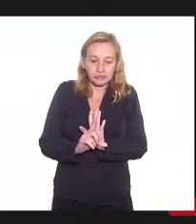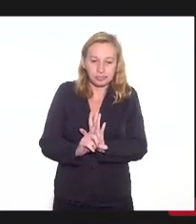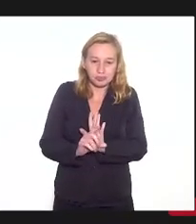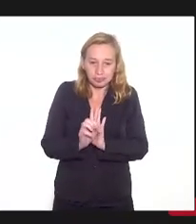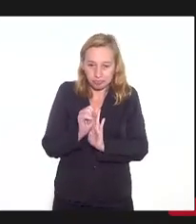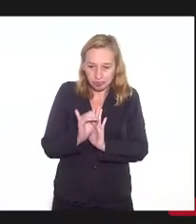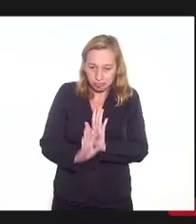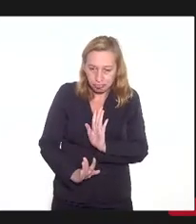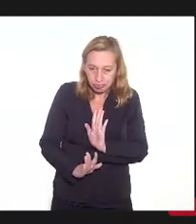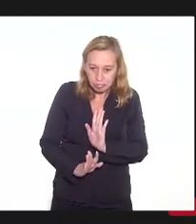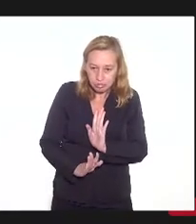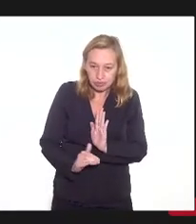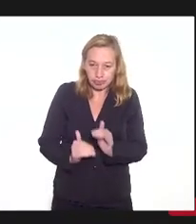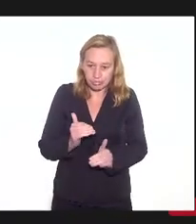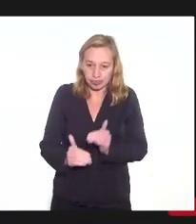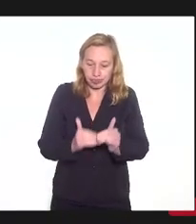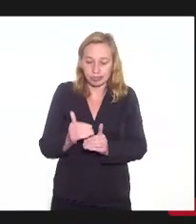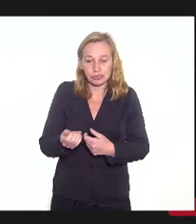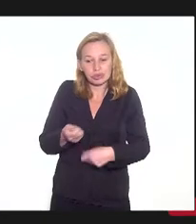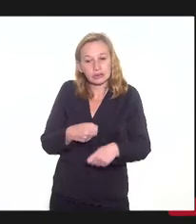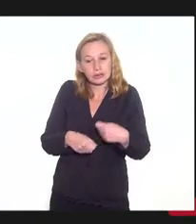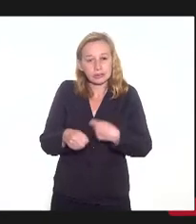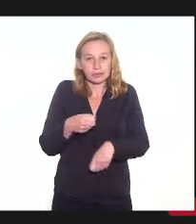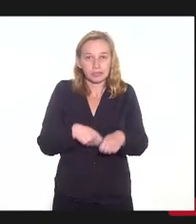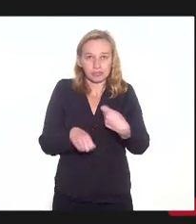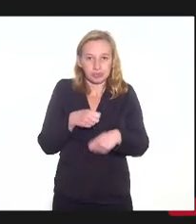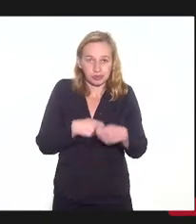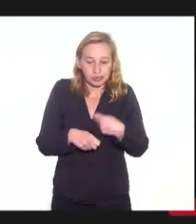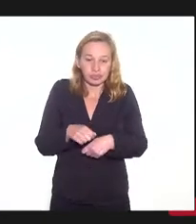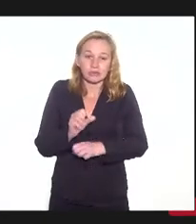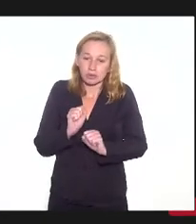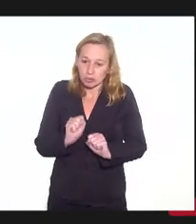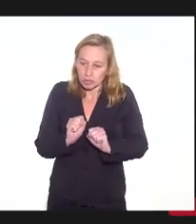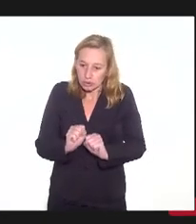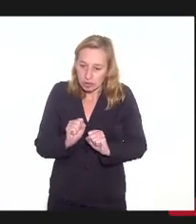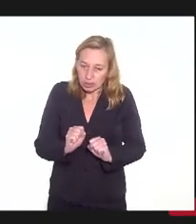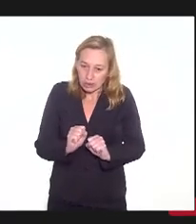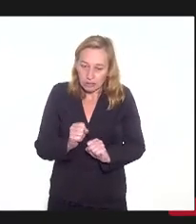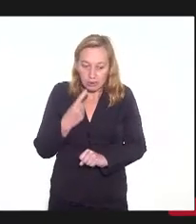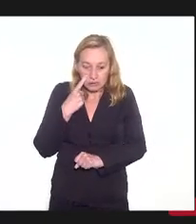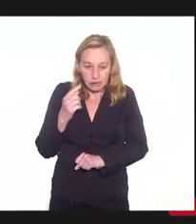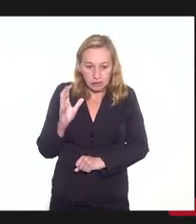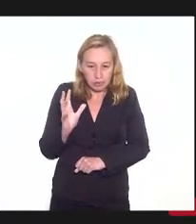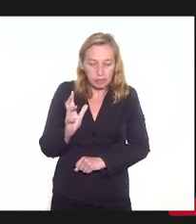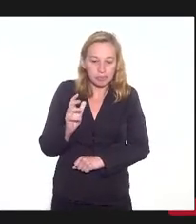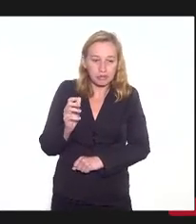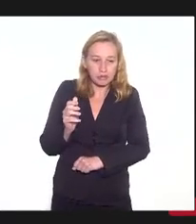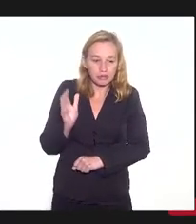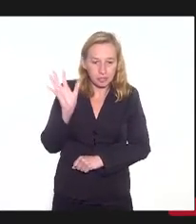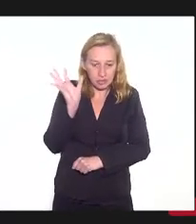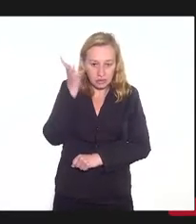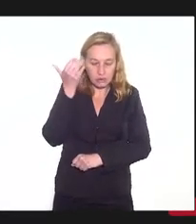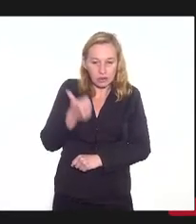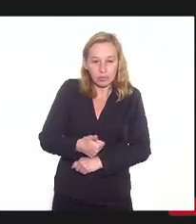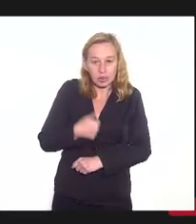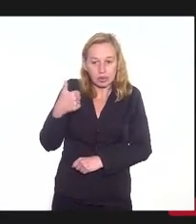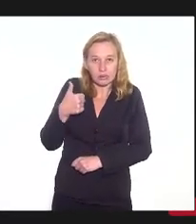como no processo de negociação isso é possível de se buscar uma solução para